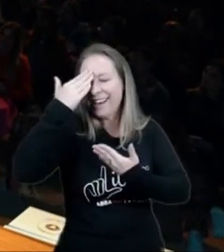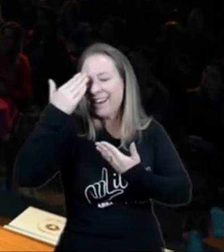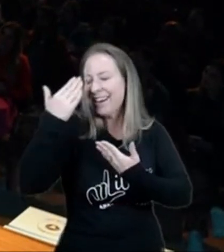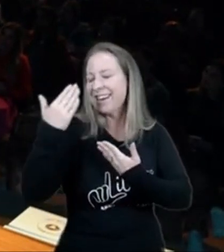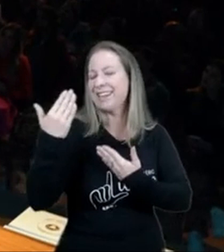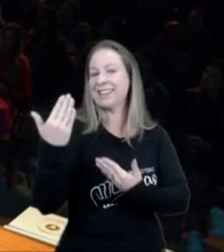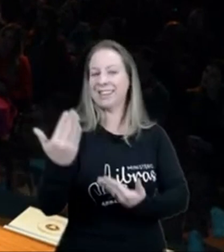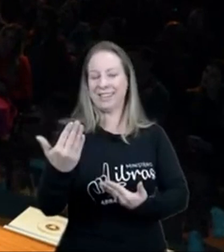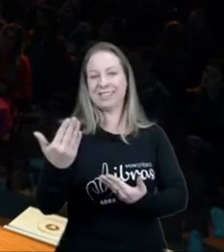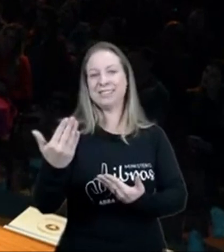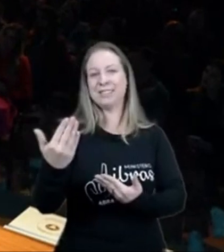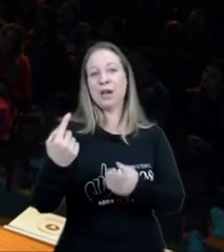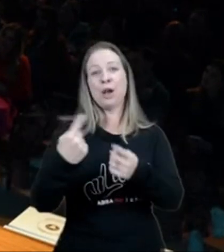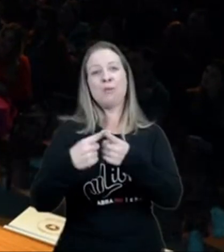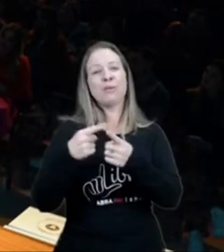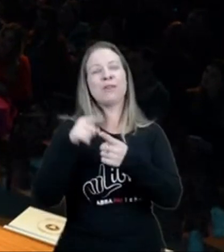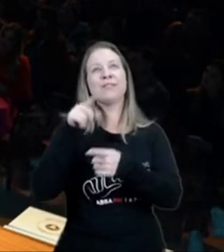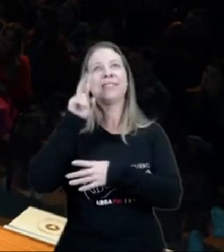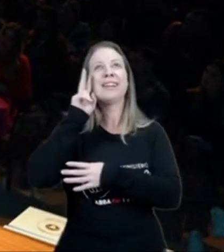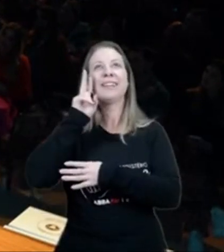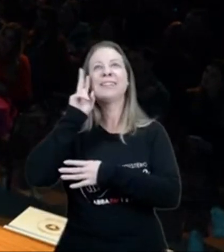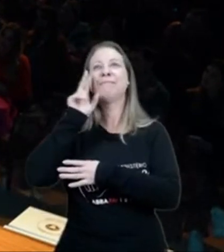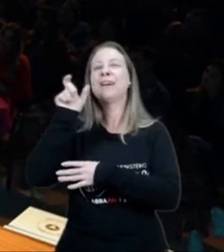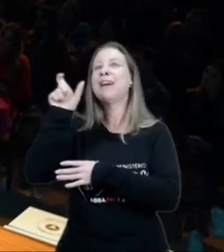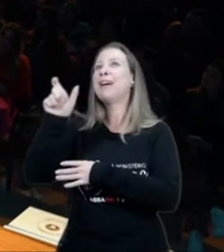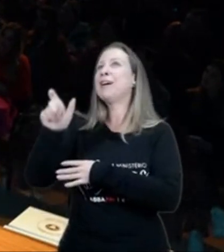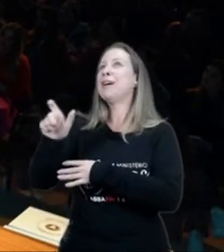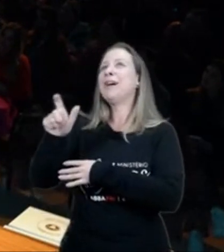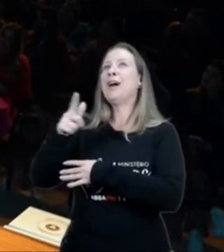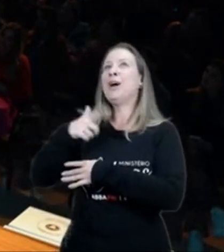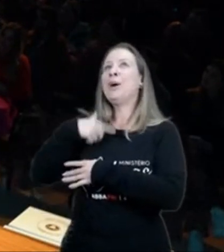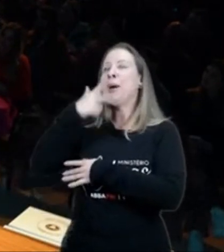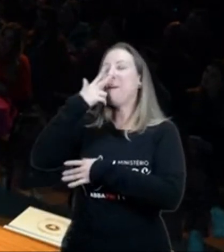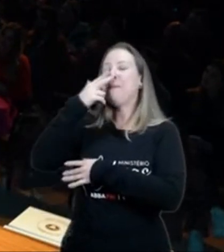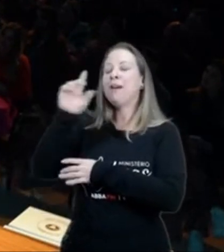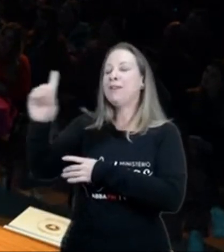porque Tito é aquela pessoa, que só de lembrar, você fala, que bom,